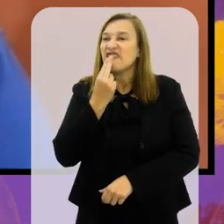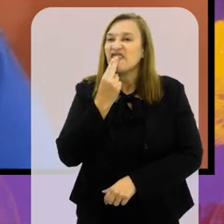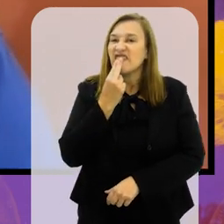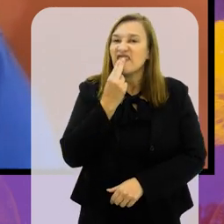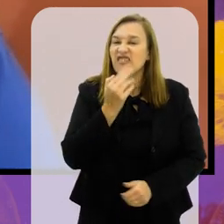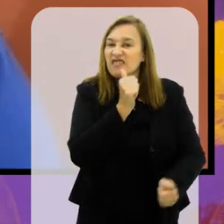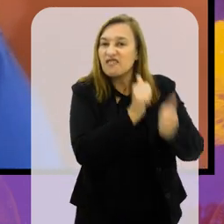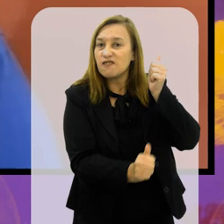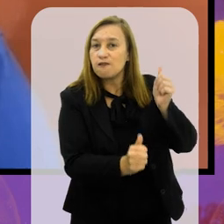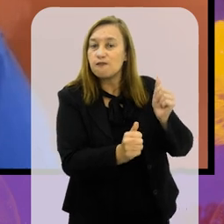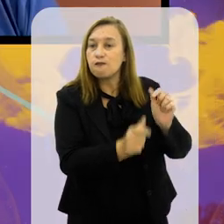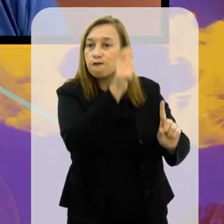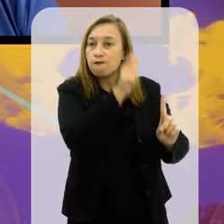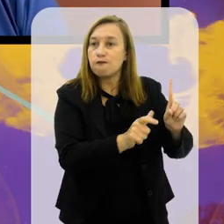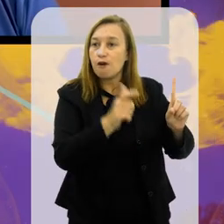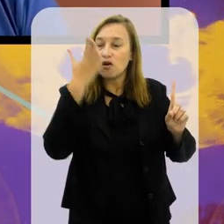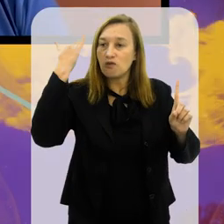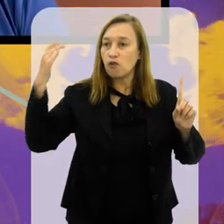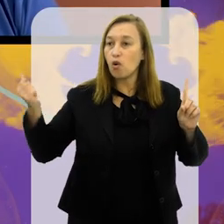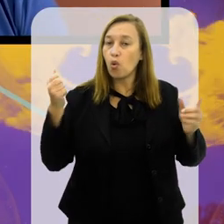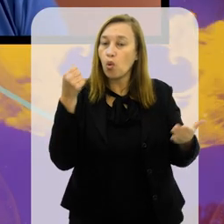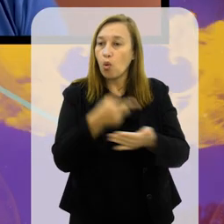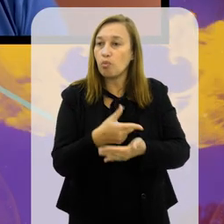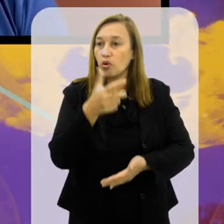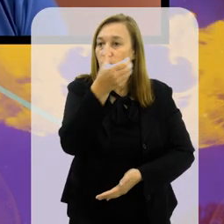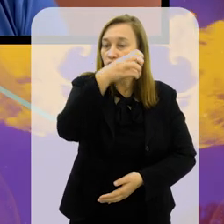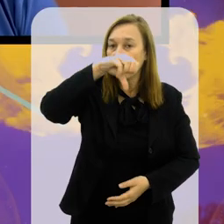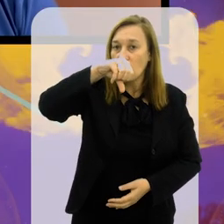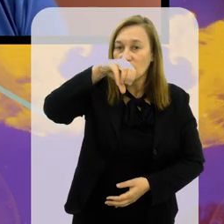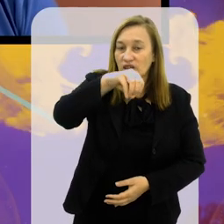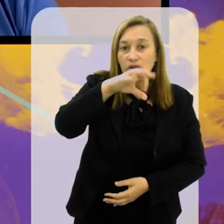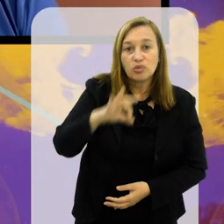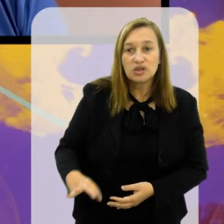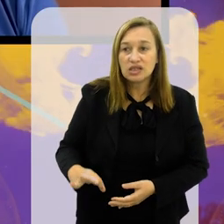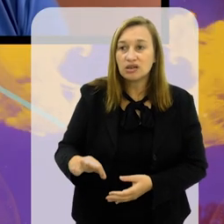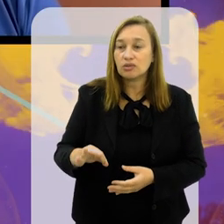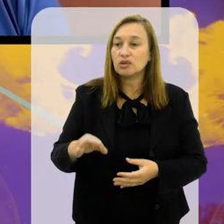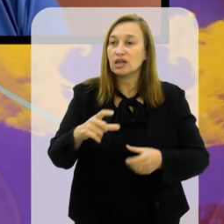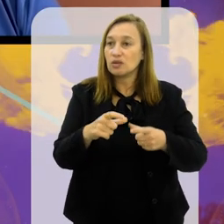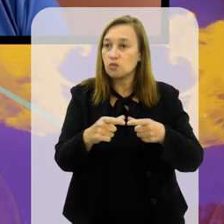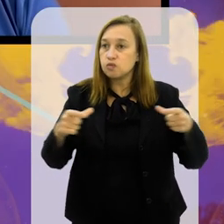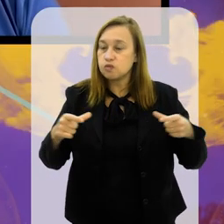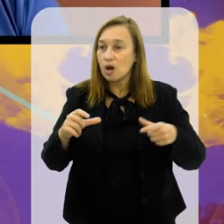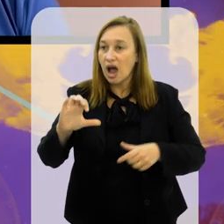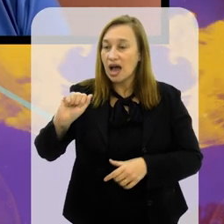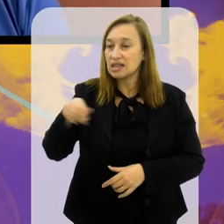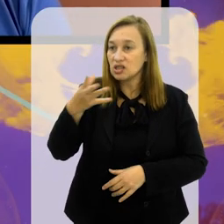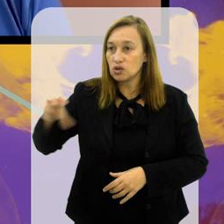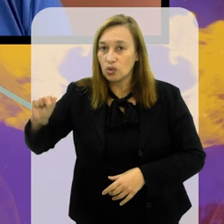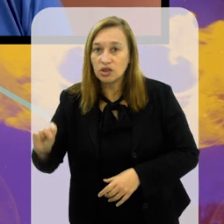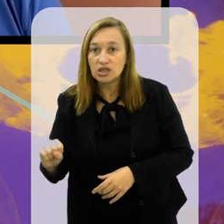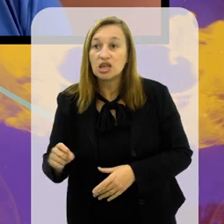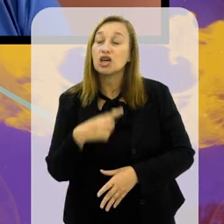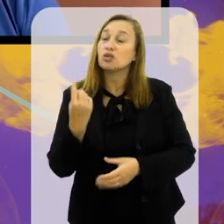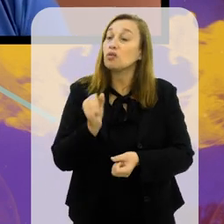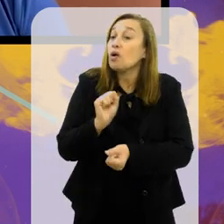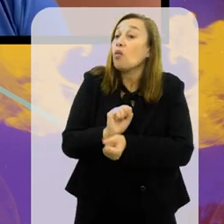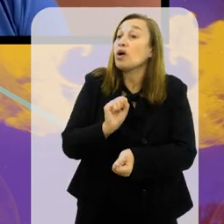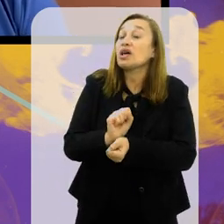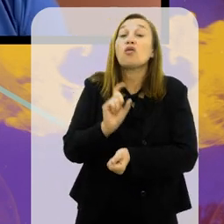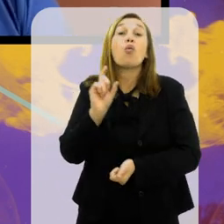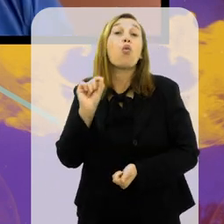o futebol do Cruzeiro. Comprou 90% das ações. E a gente esperava,